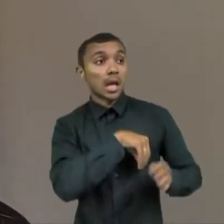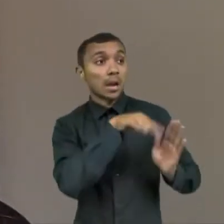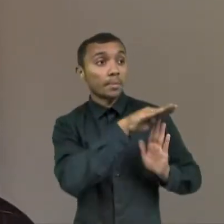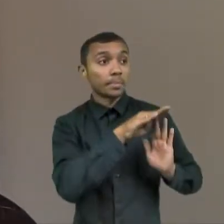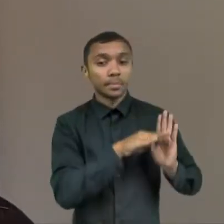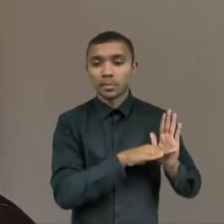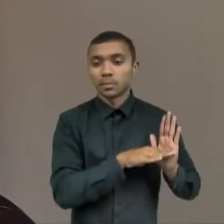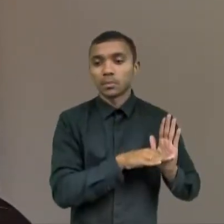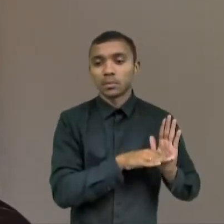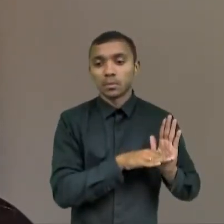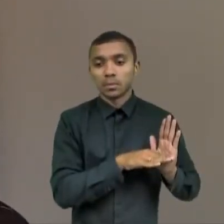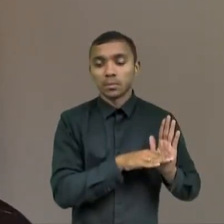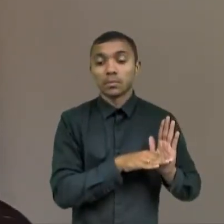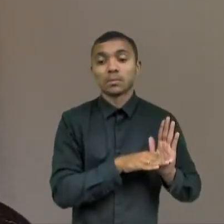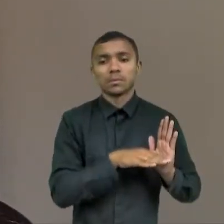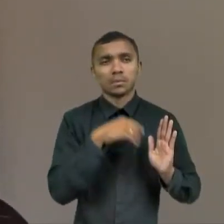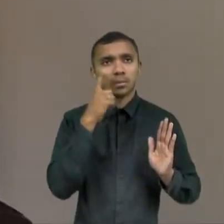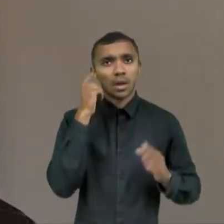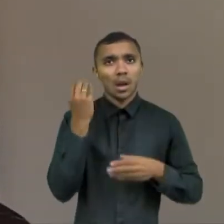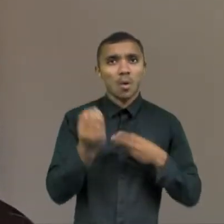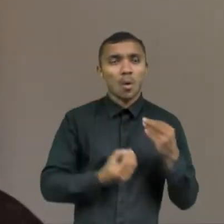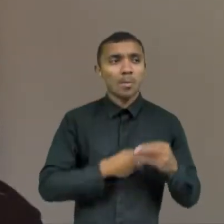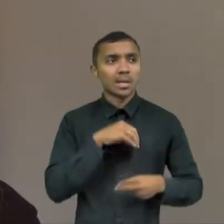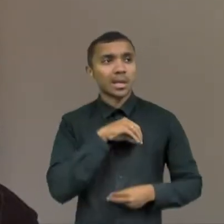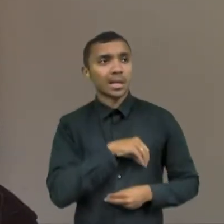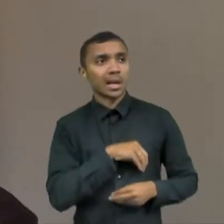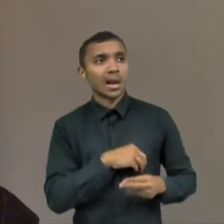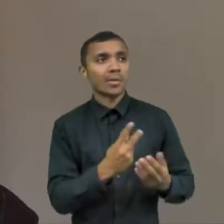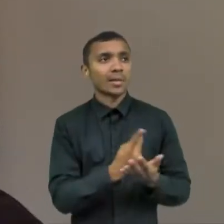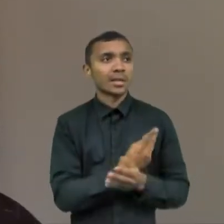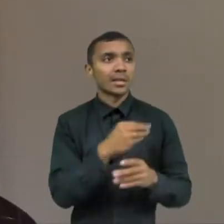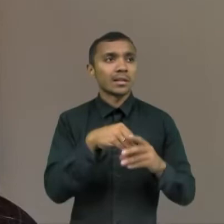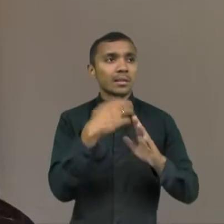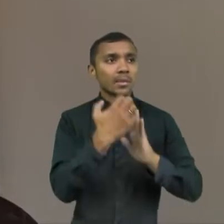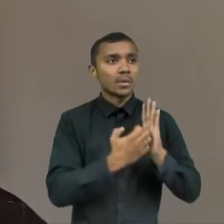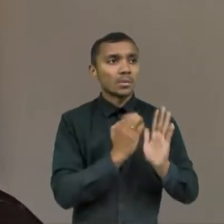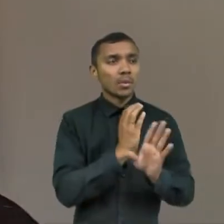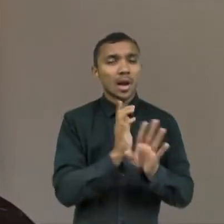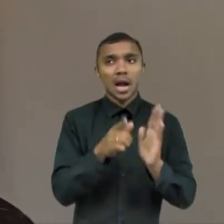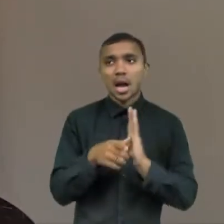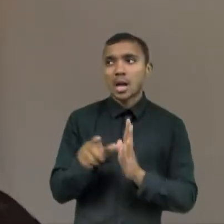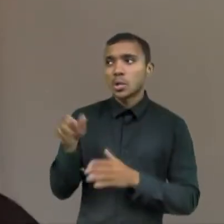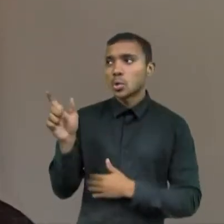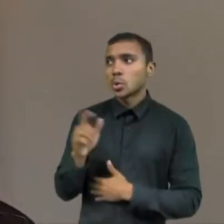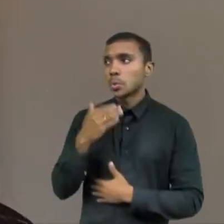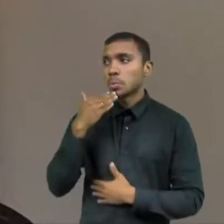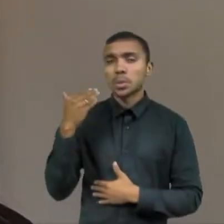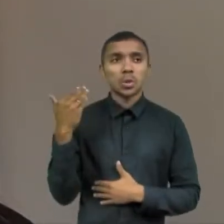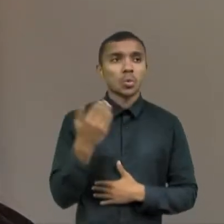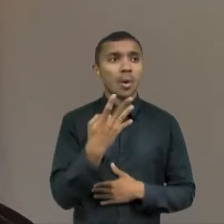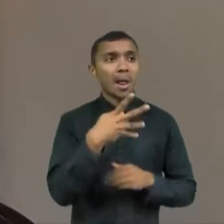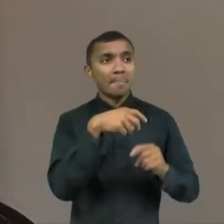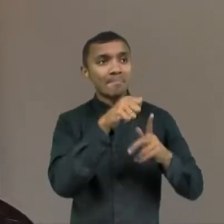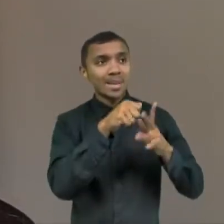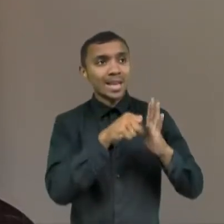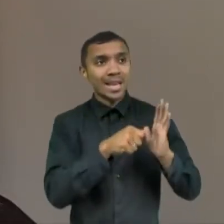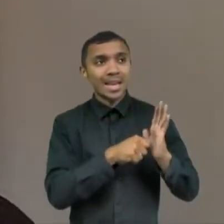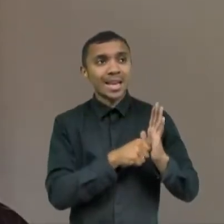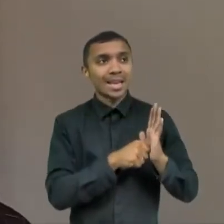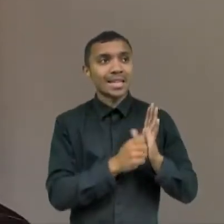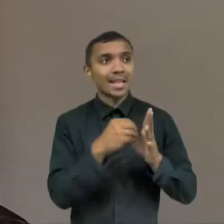profissional. Como é que vai ficar financeiramente a situação da empresa com um funcionário ou uma funcionária quatro meses fora do mercado de trabalho?